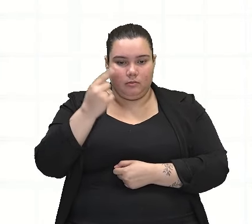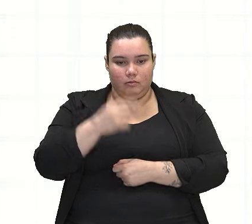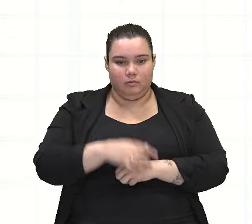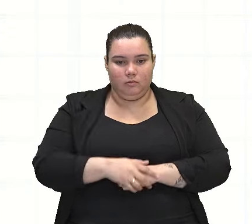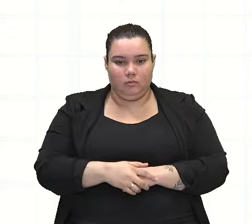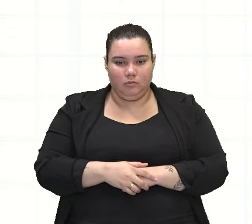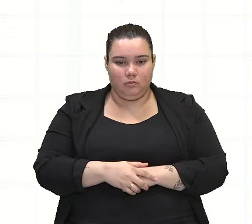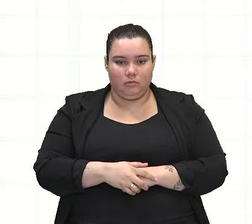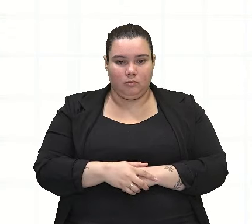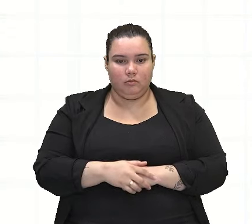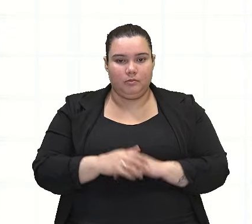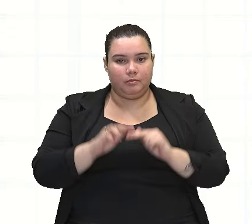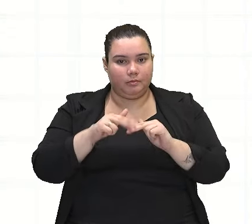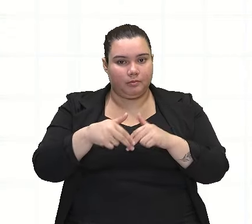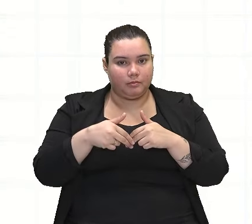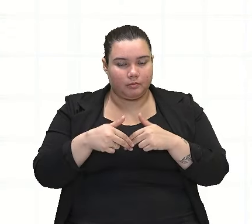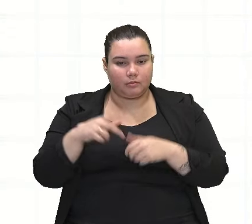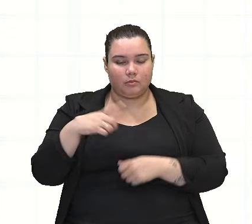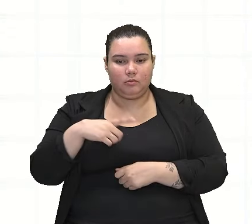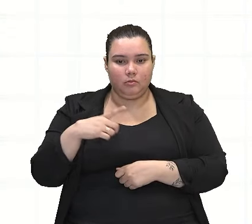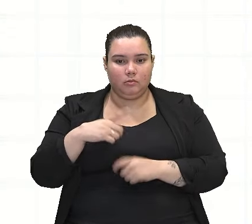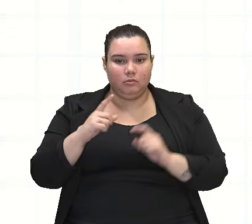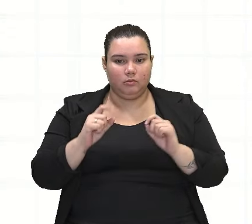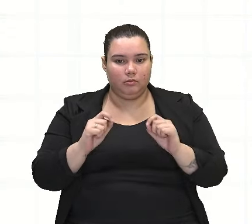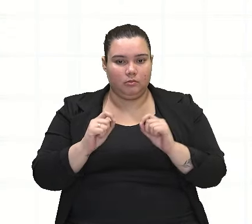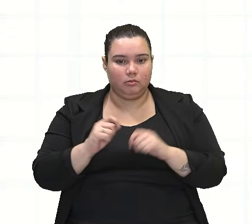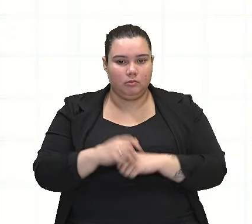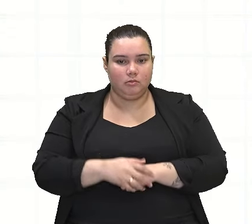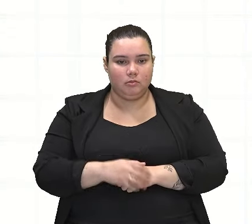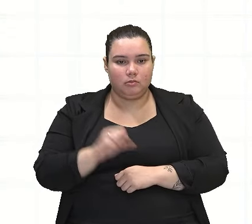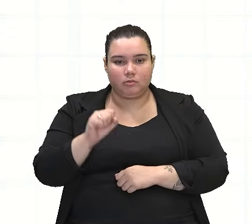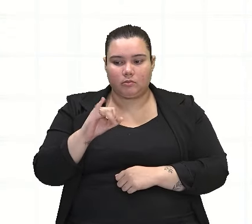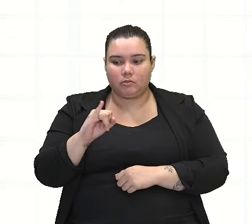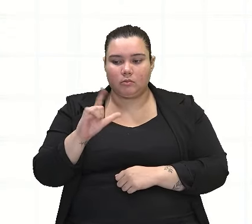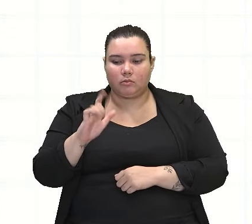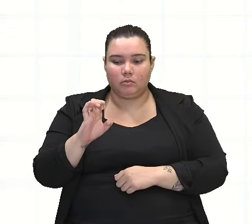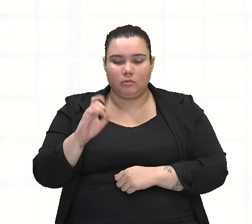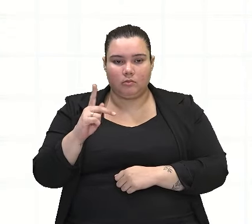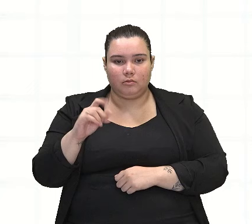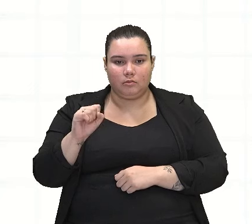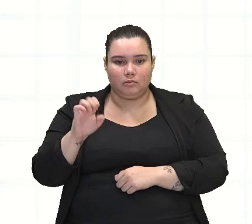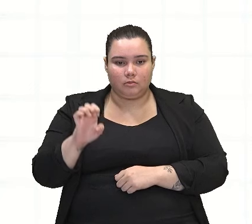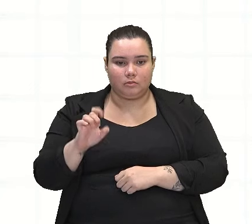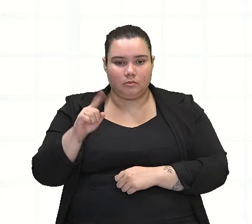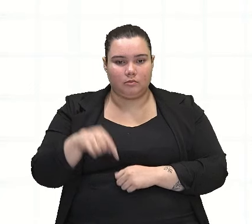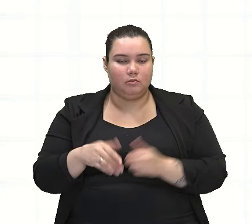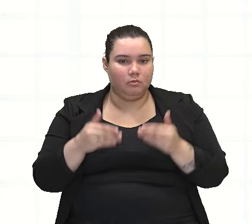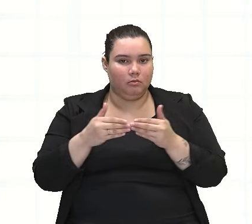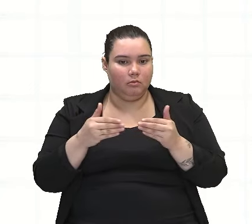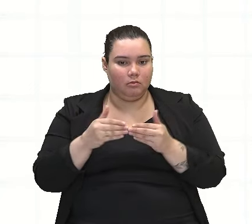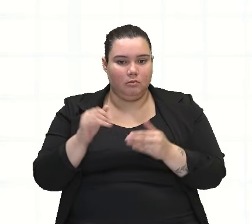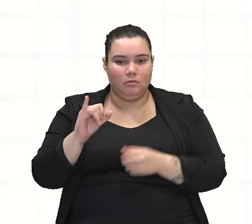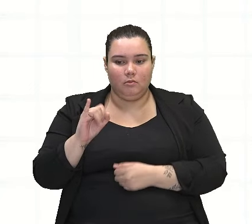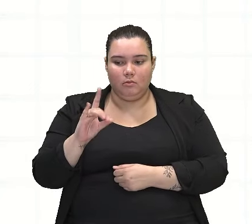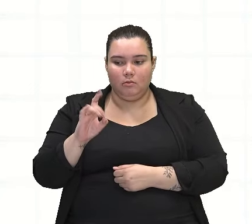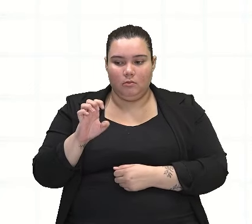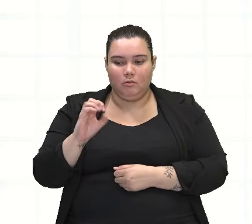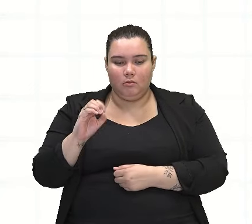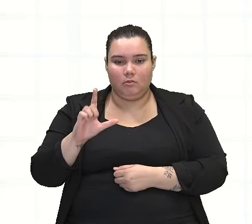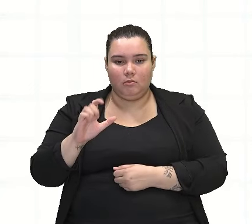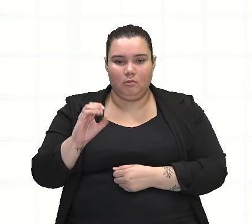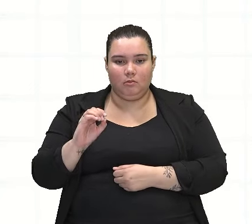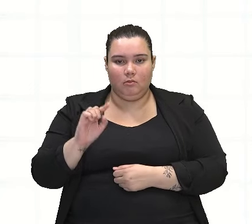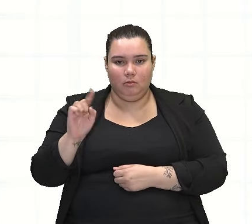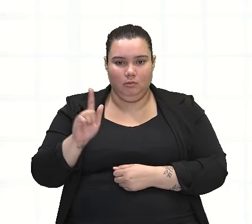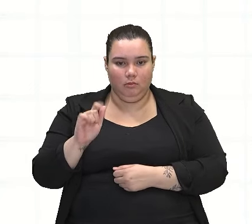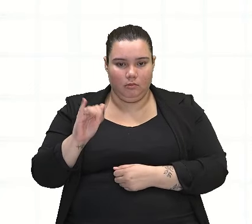E aí, por isso que nós vamos ter a cilépse sendo conhecida como uma concordância ideológica, ou seja, uma